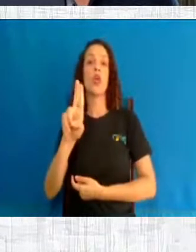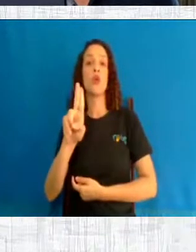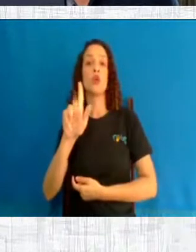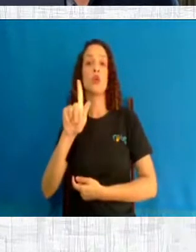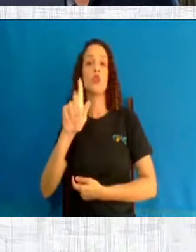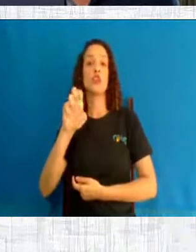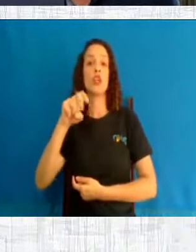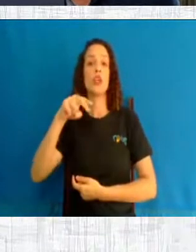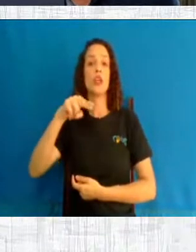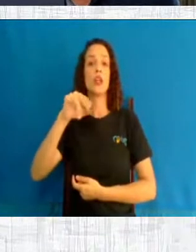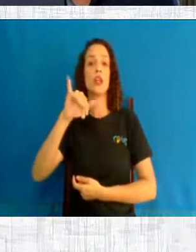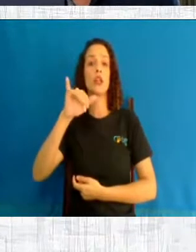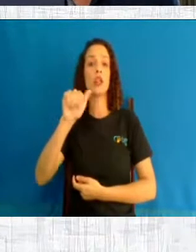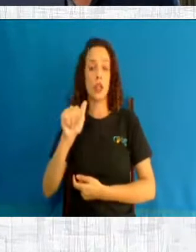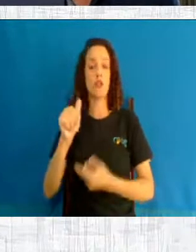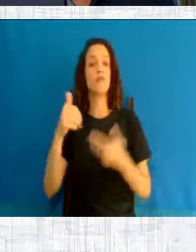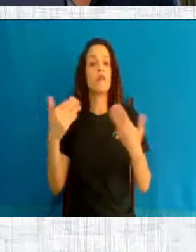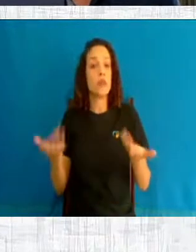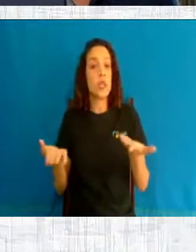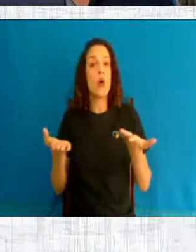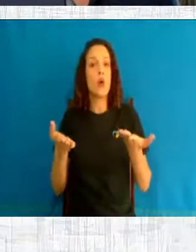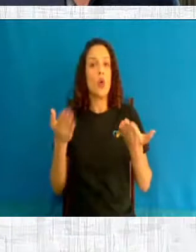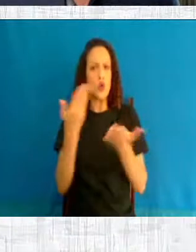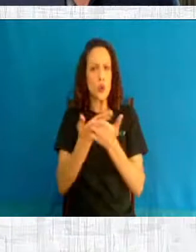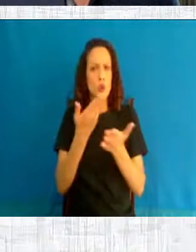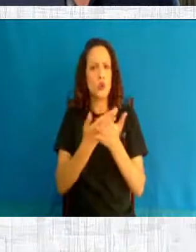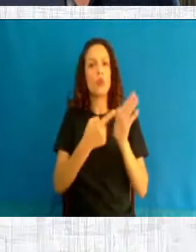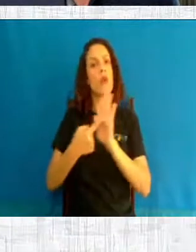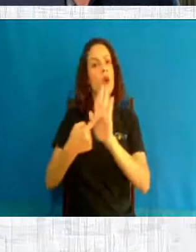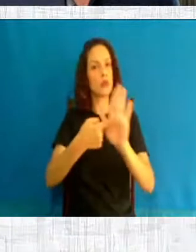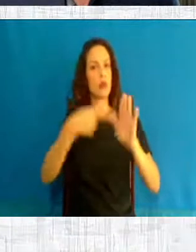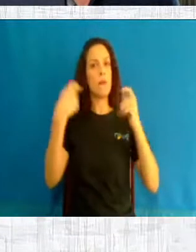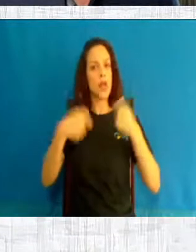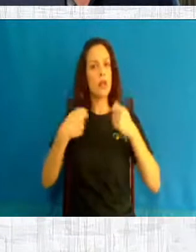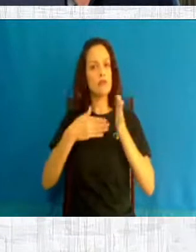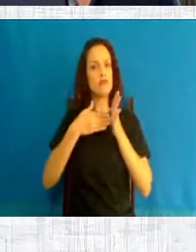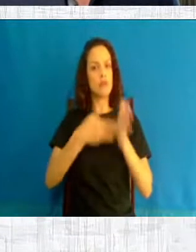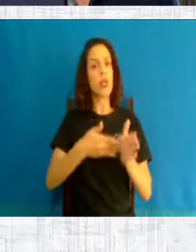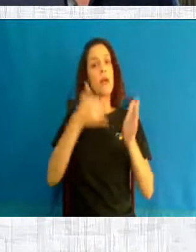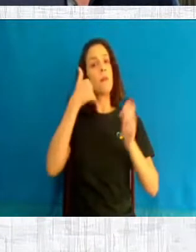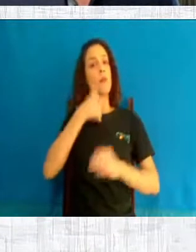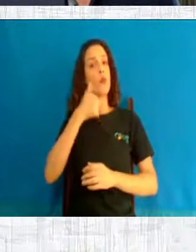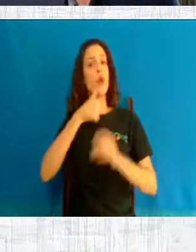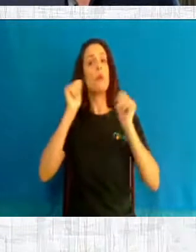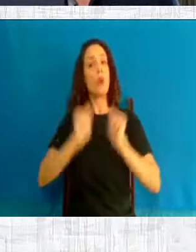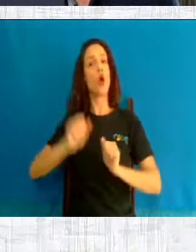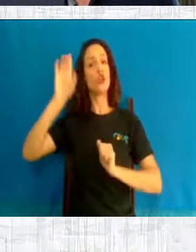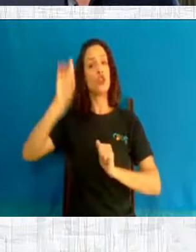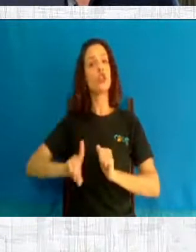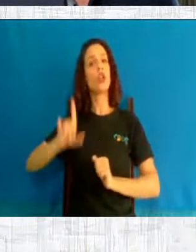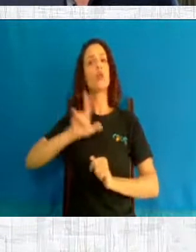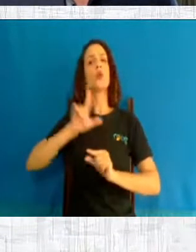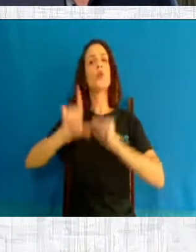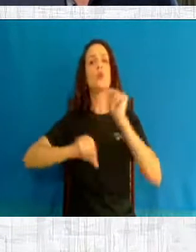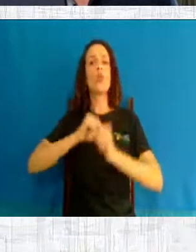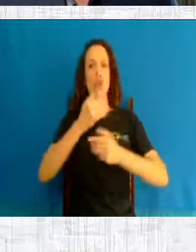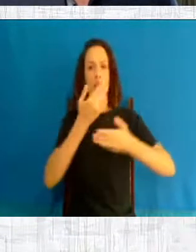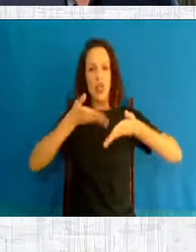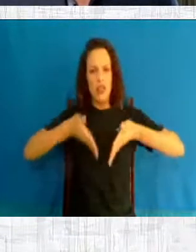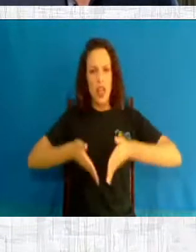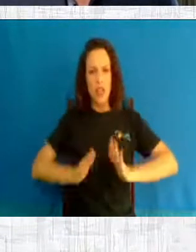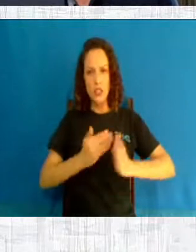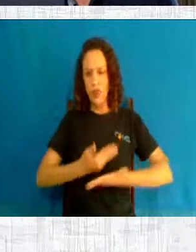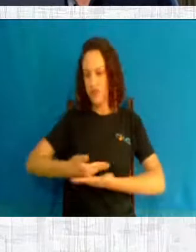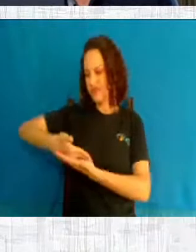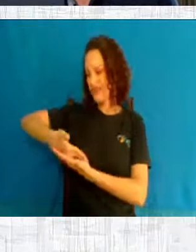retrataram, mas vejam que é verdade, se é para ser coerente, a mulher tem que ter o direito de matar as crianças também depois que nasceram. Está dando bem trabalho?